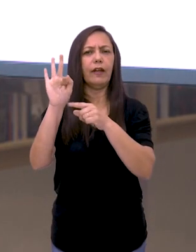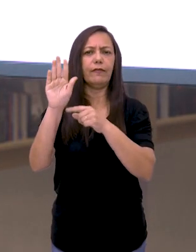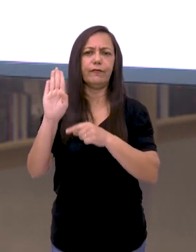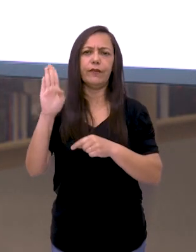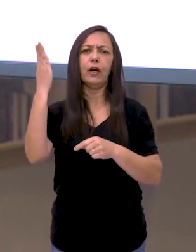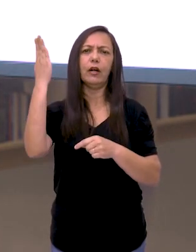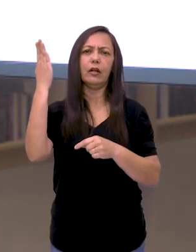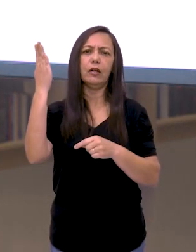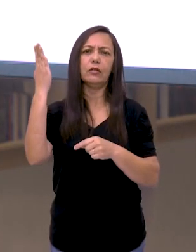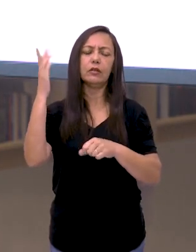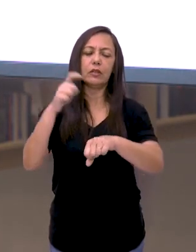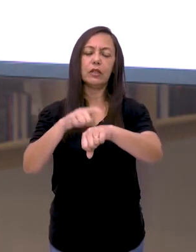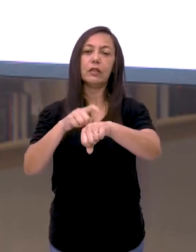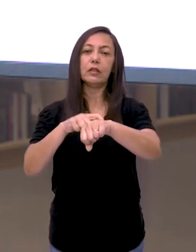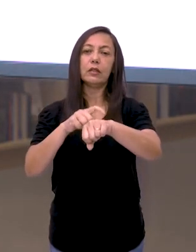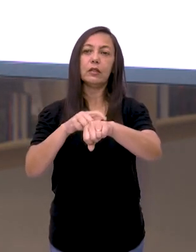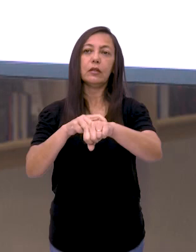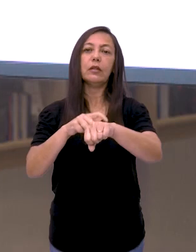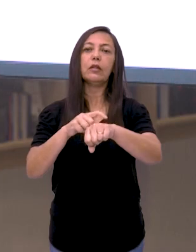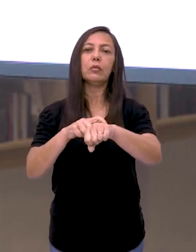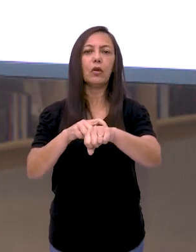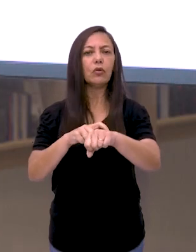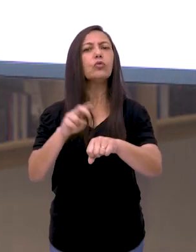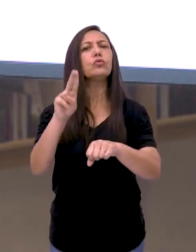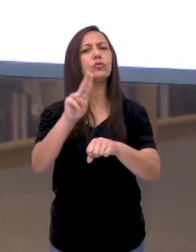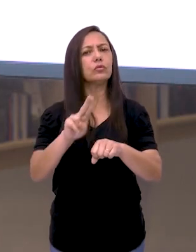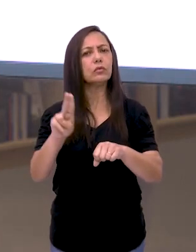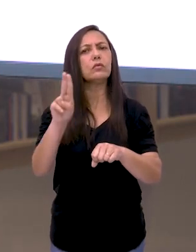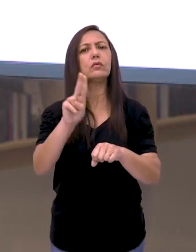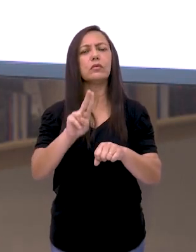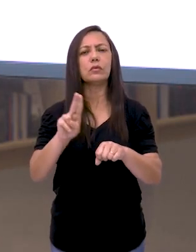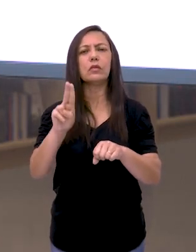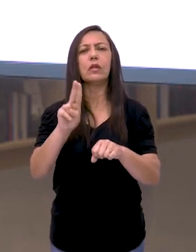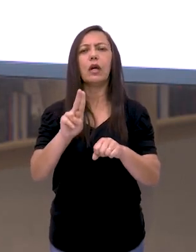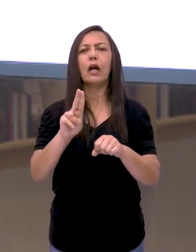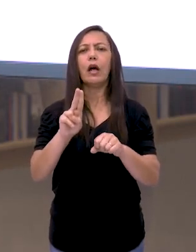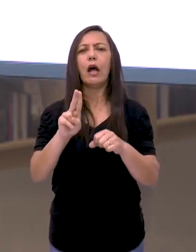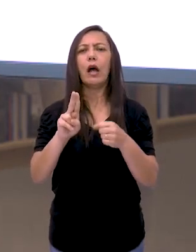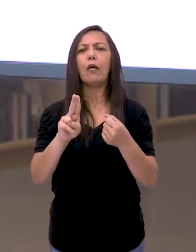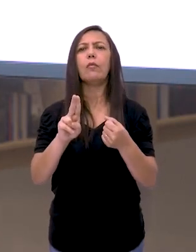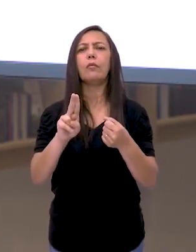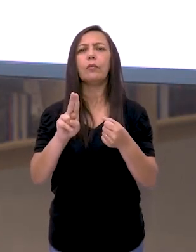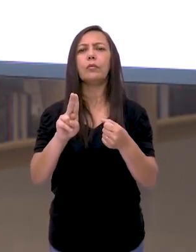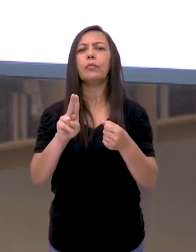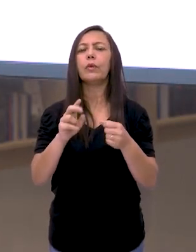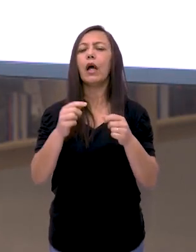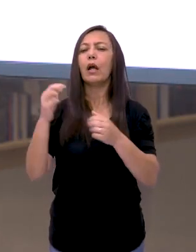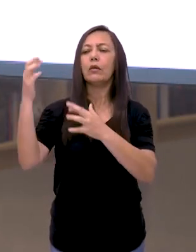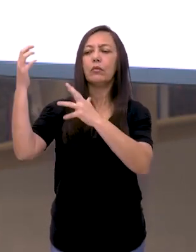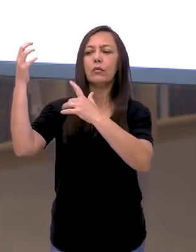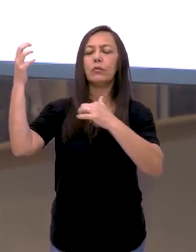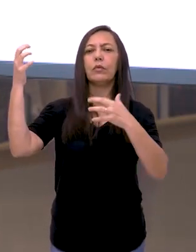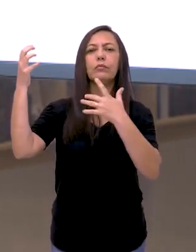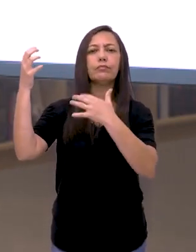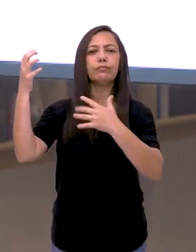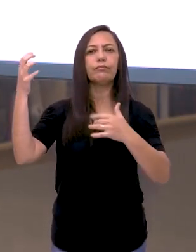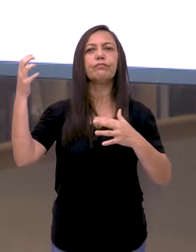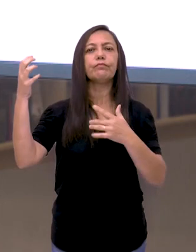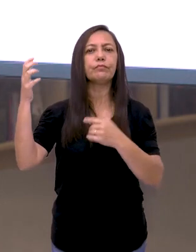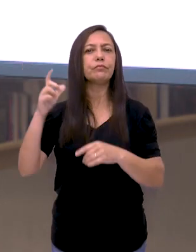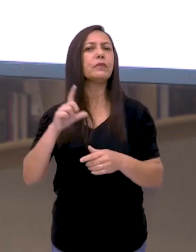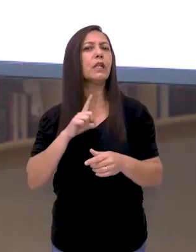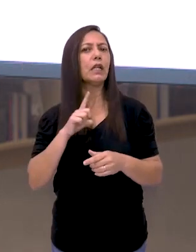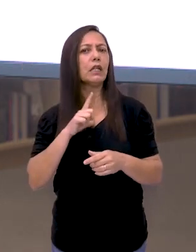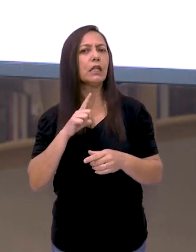nesse período elas eram utilizadas, se acompanhavam da lira e elas sempre estavam fazendo